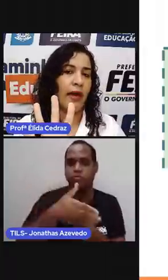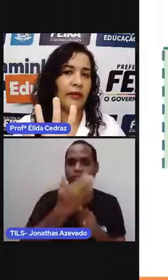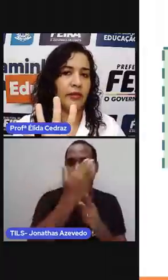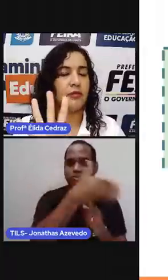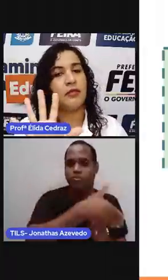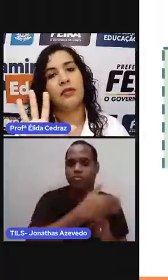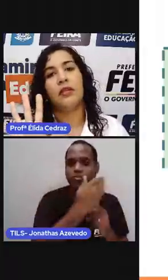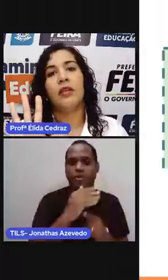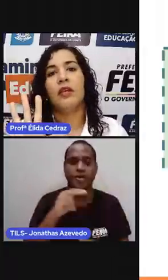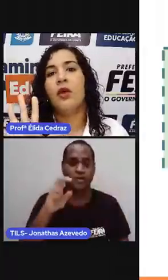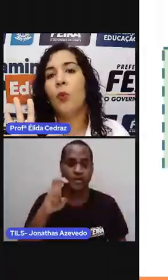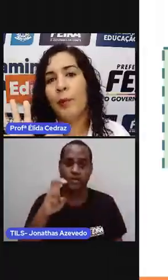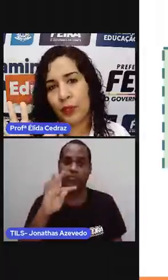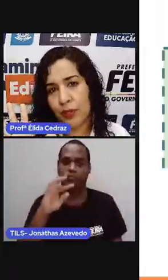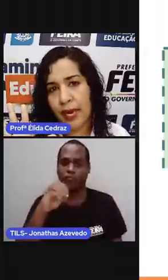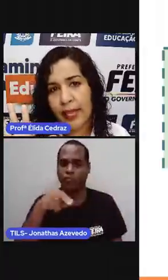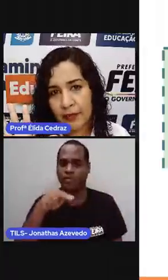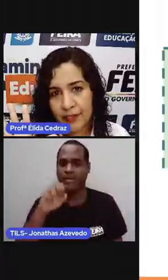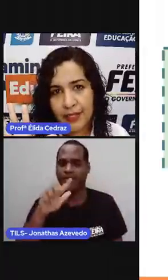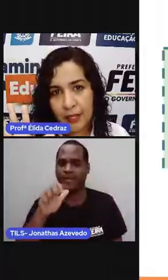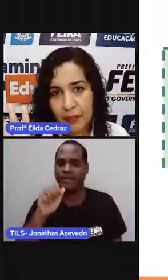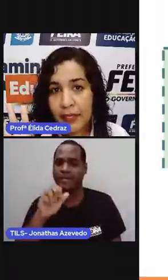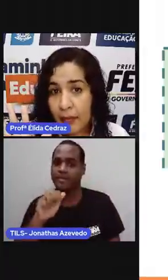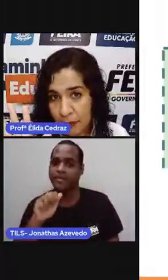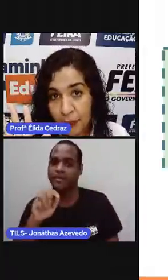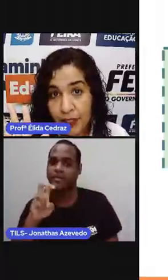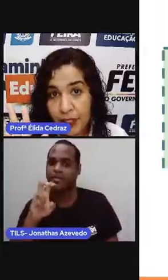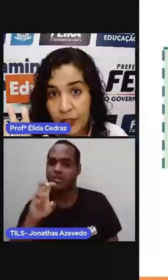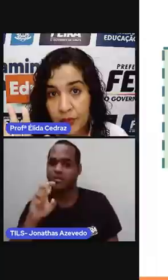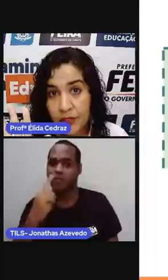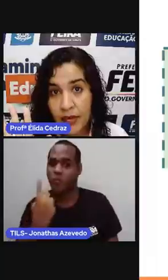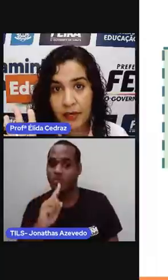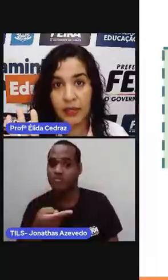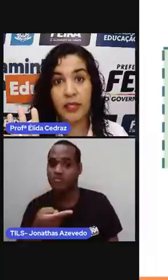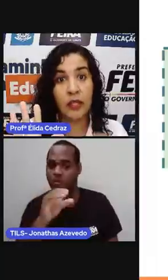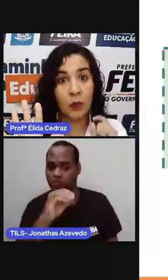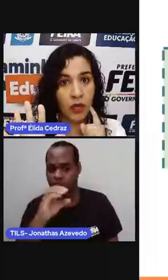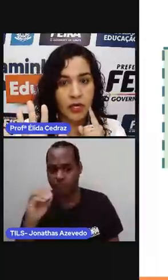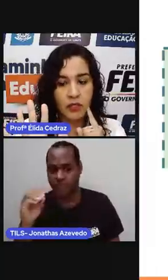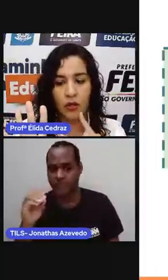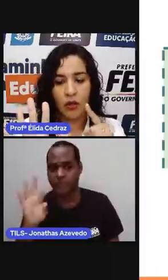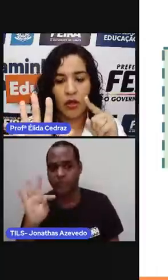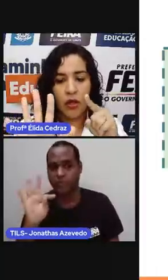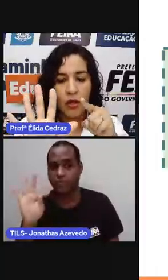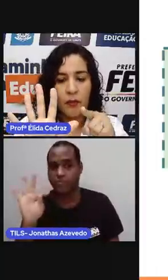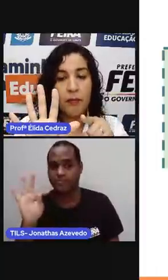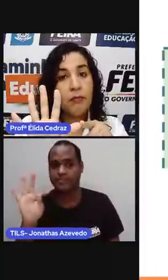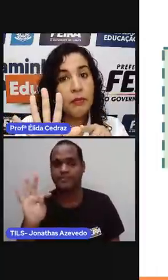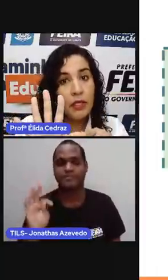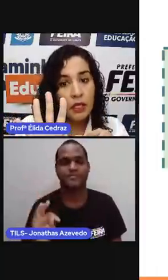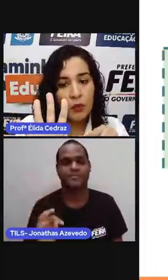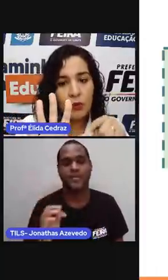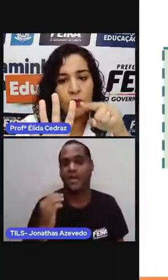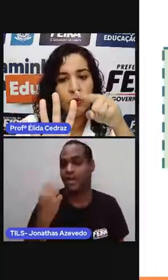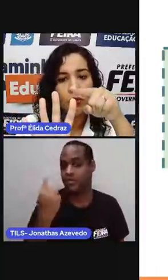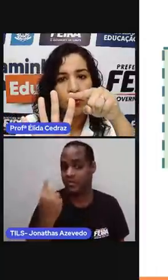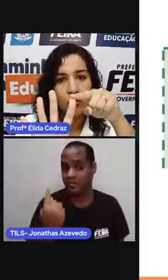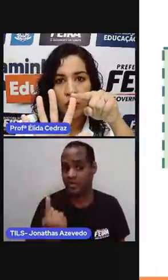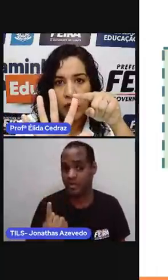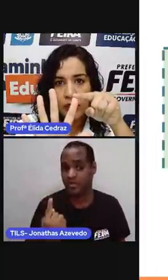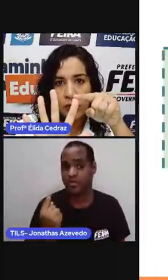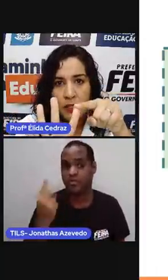toneladas. Uma tonelada, você lembra que é mil quilos, né? Então, olha só. Mil,